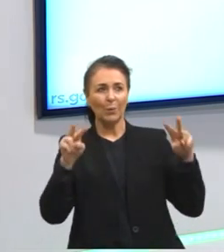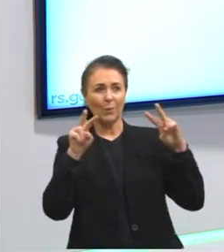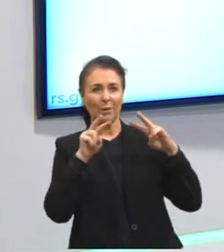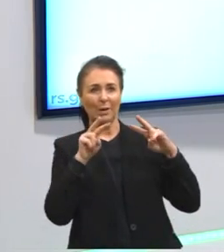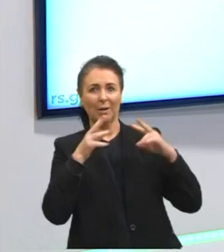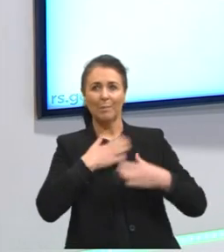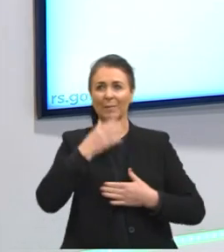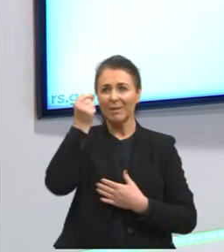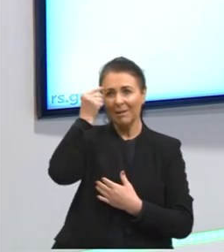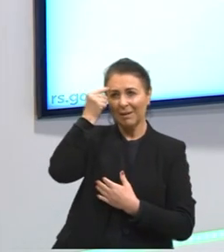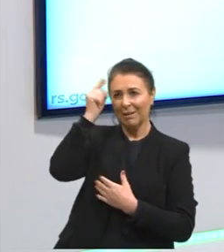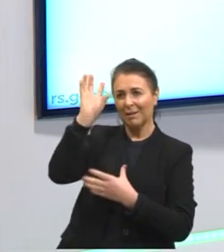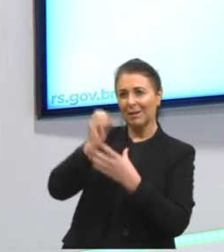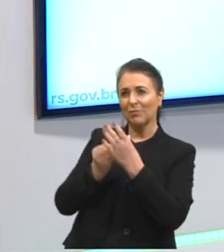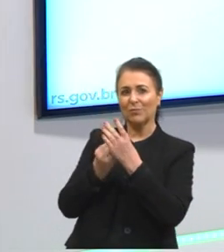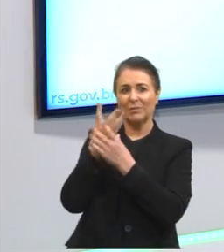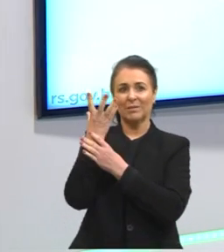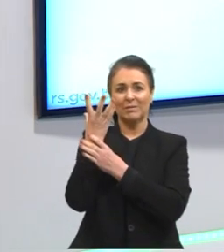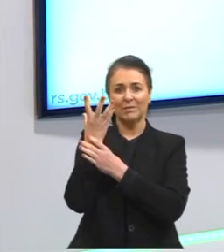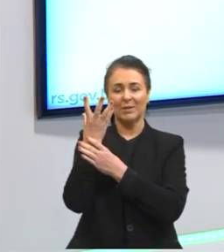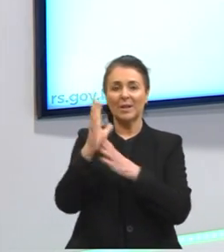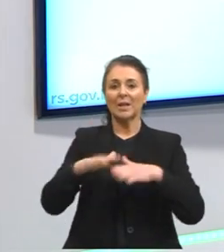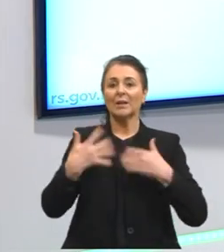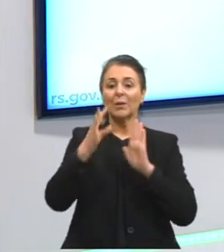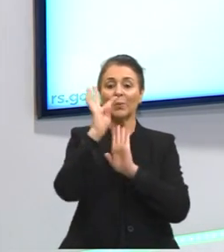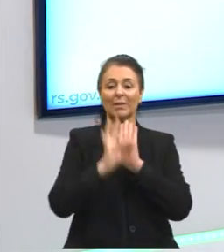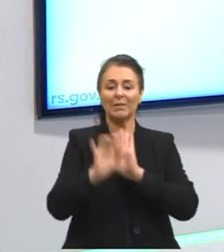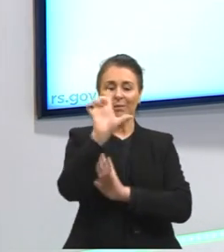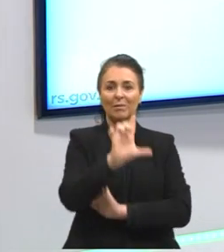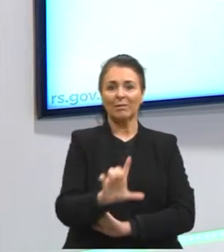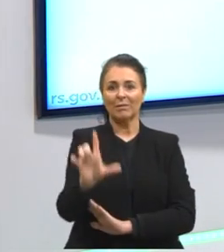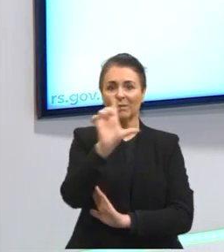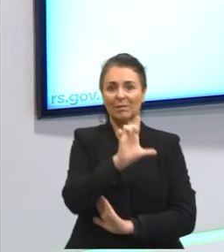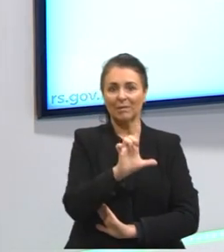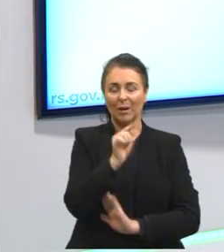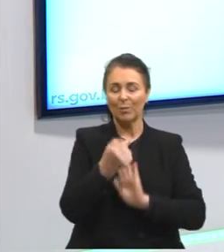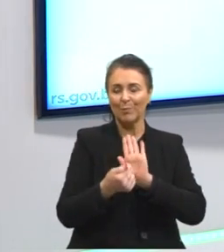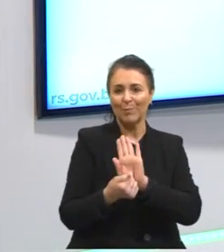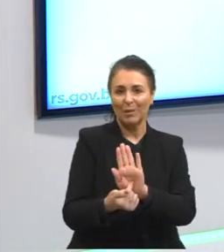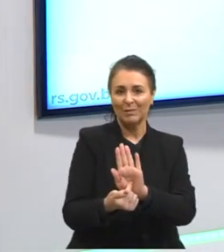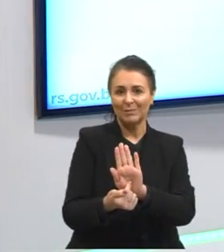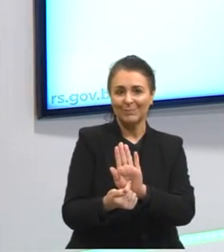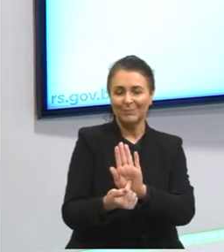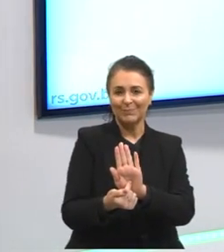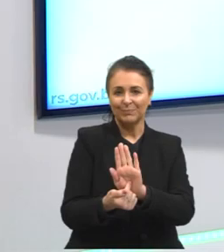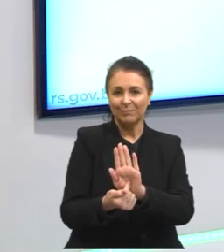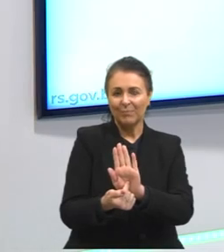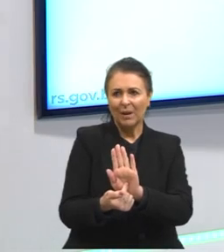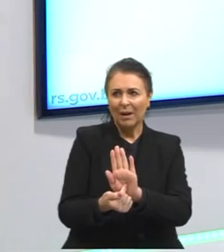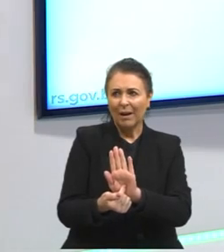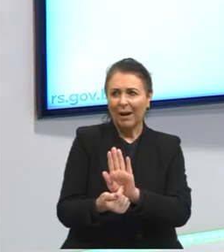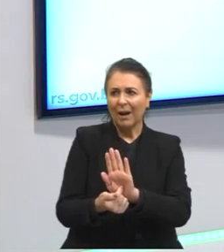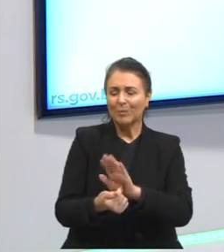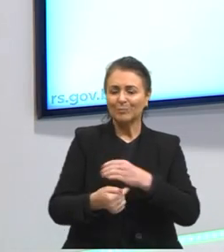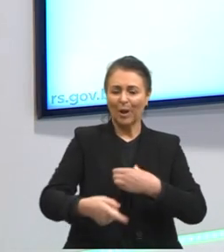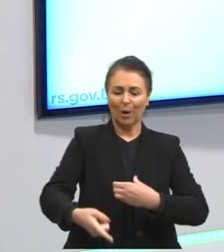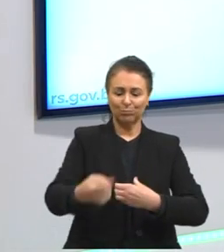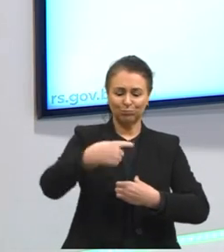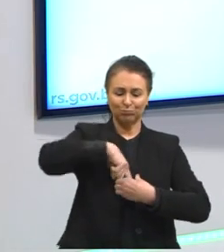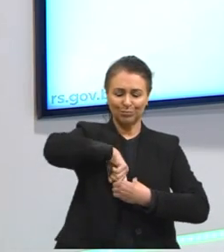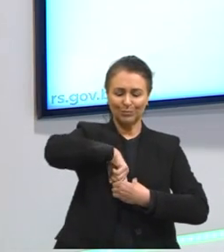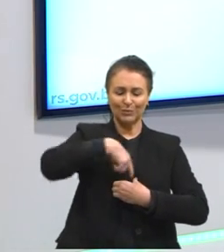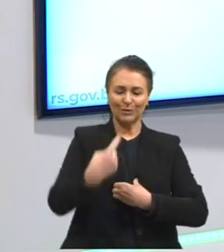criatividade. Então, gente, o texto literário traz em si a subjetividade do